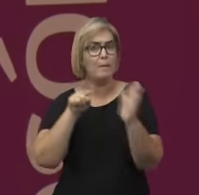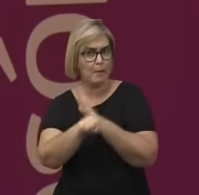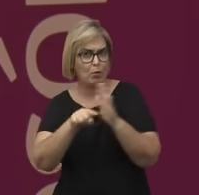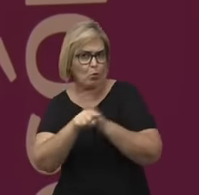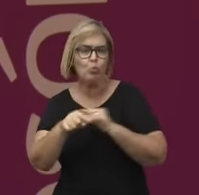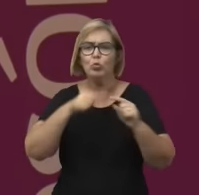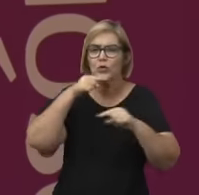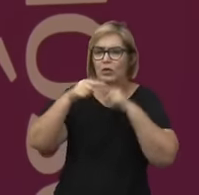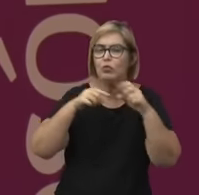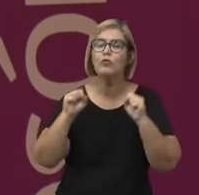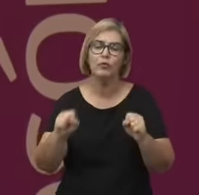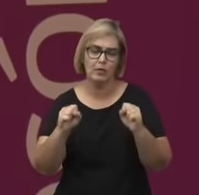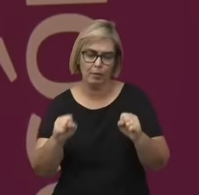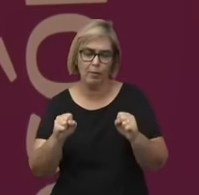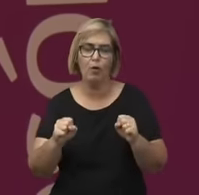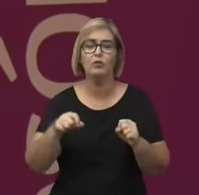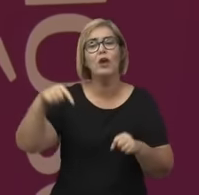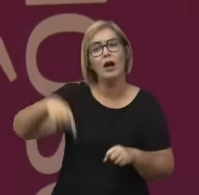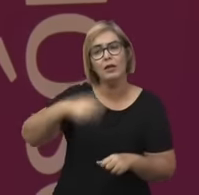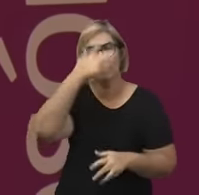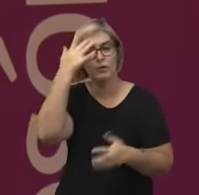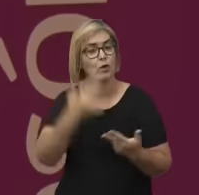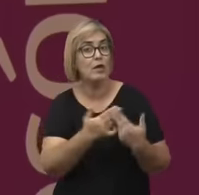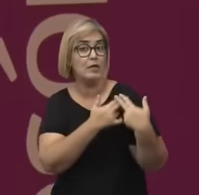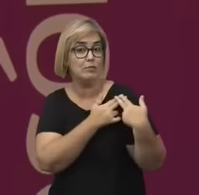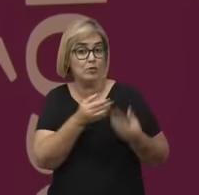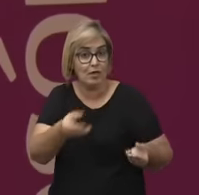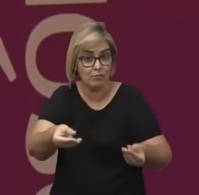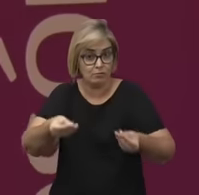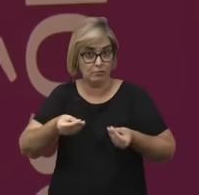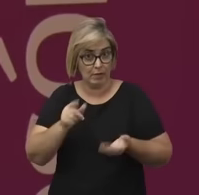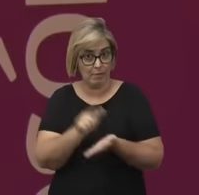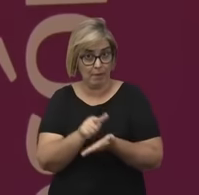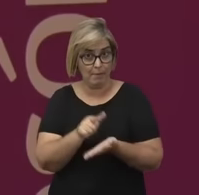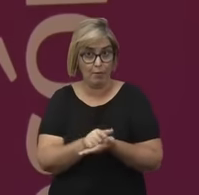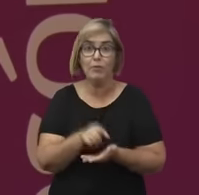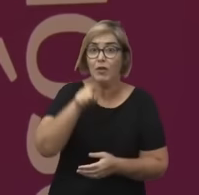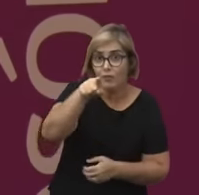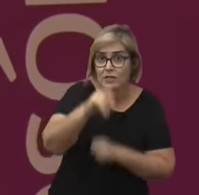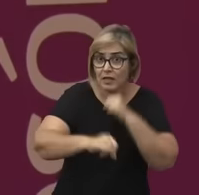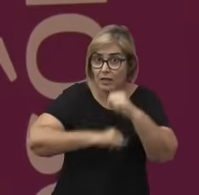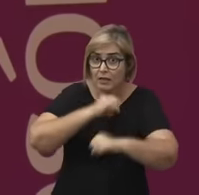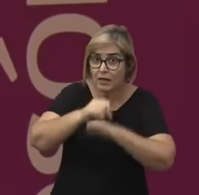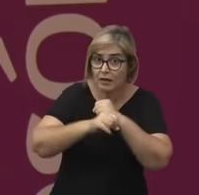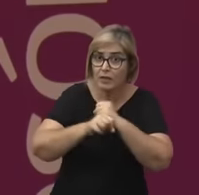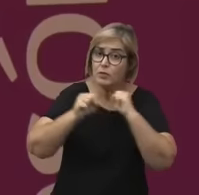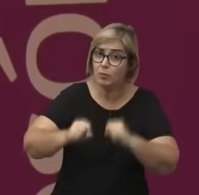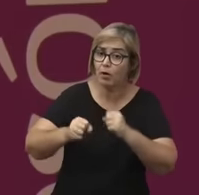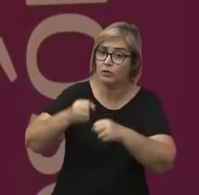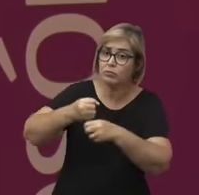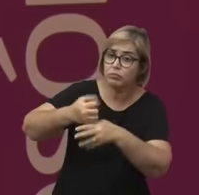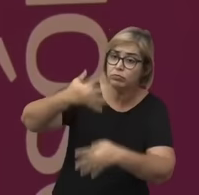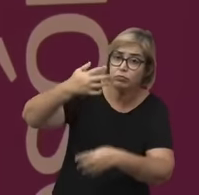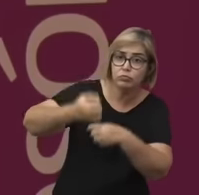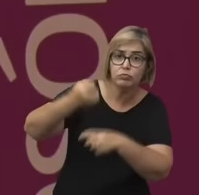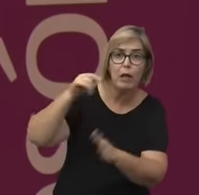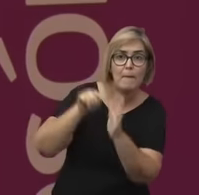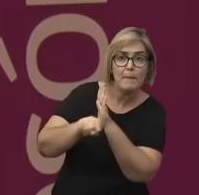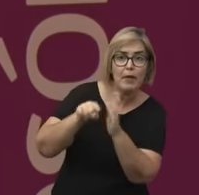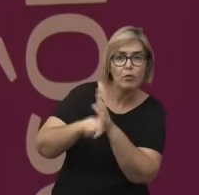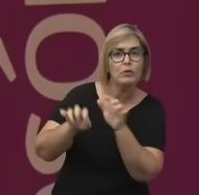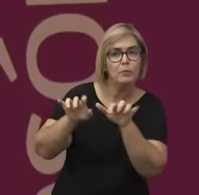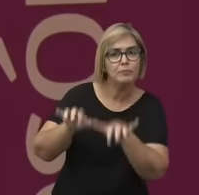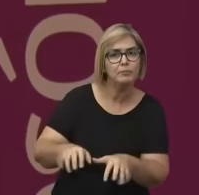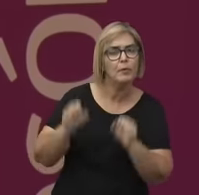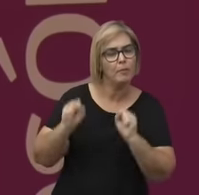pega o papelzinho, fala com a gente aqui, a gente faz a pergunta. E na internet, é só escrever pelo chat, que a gente também está anotando. E